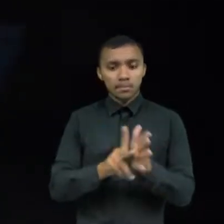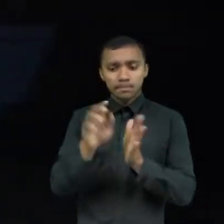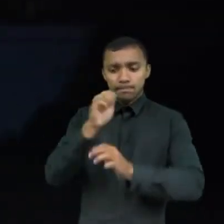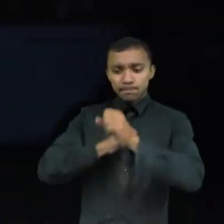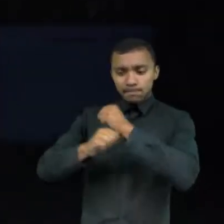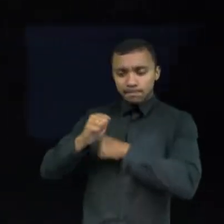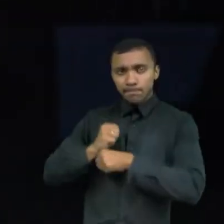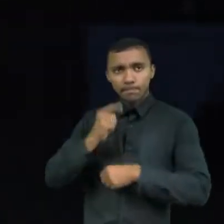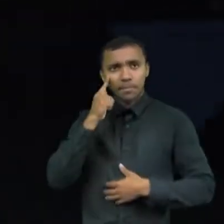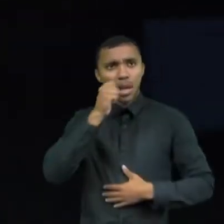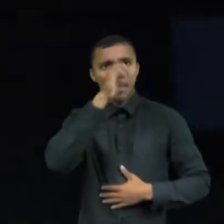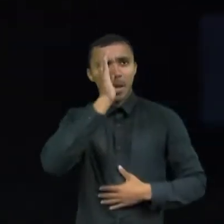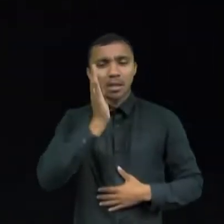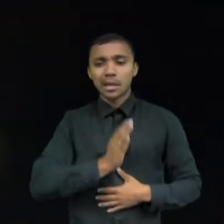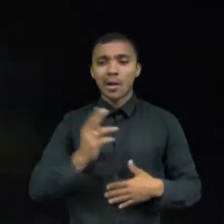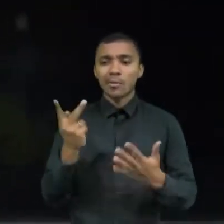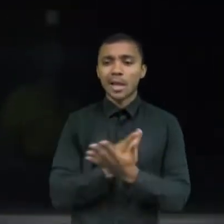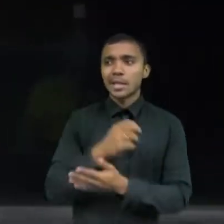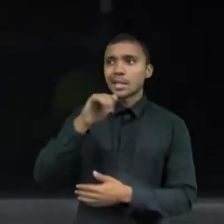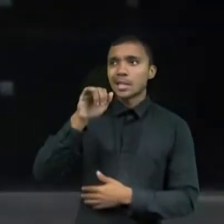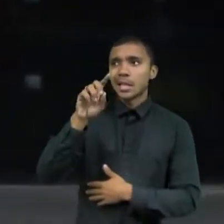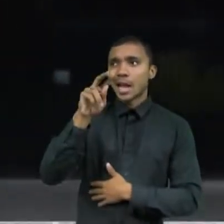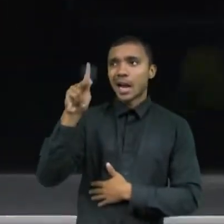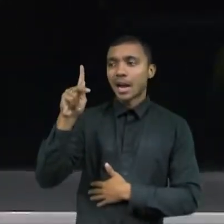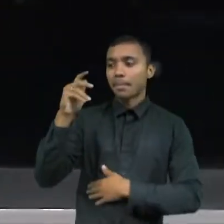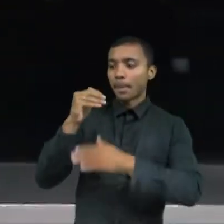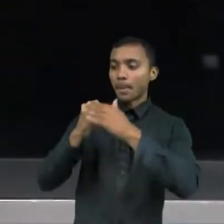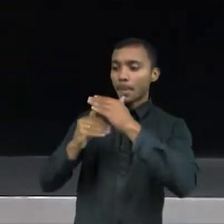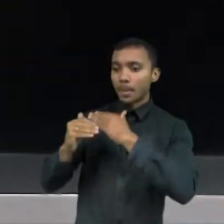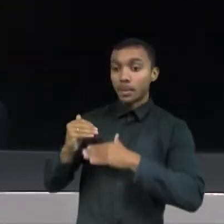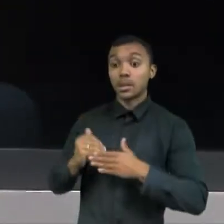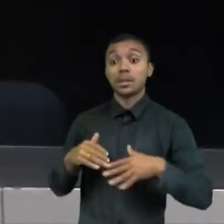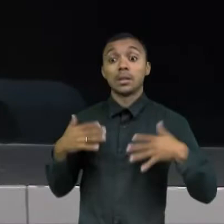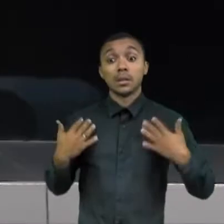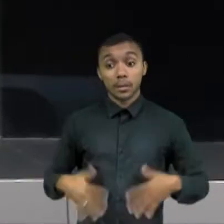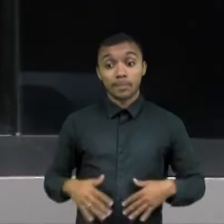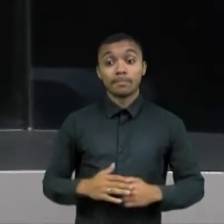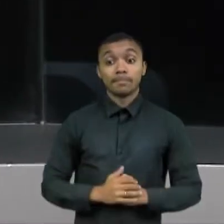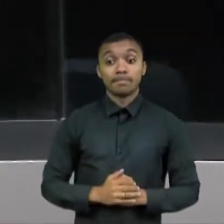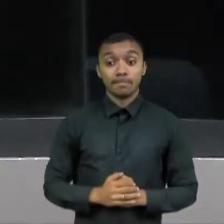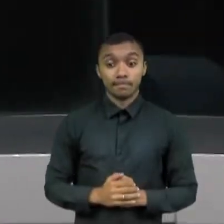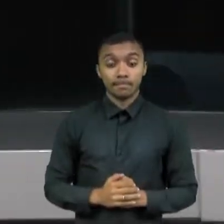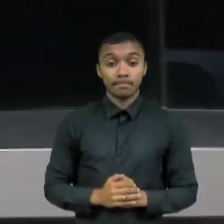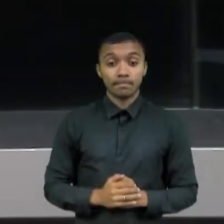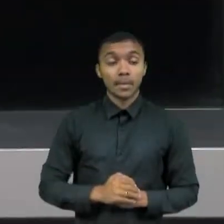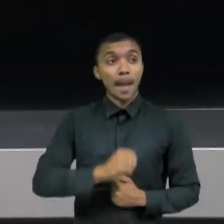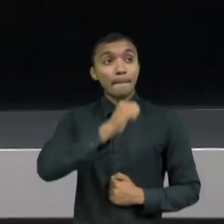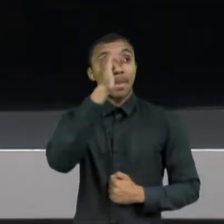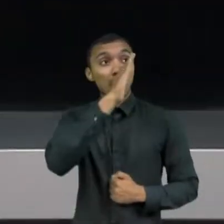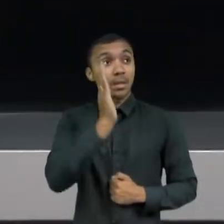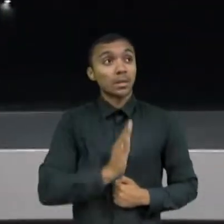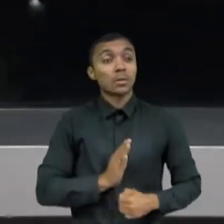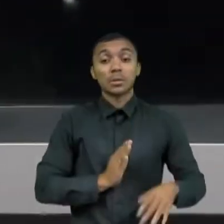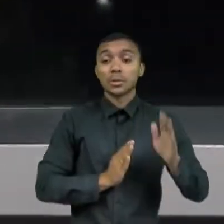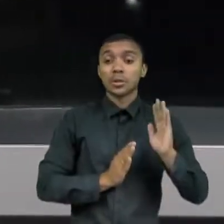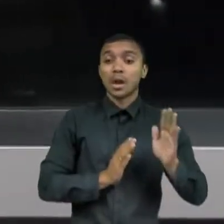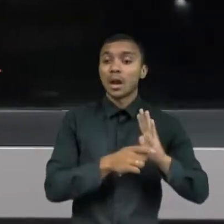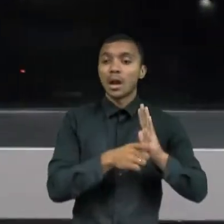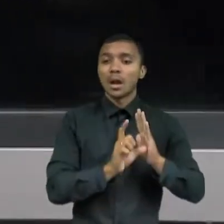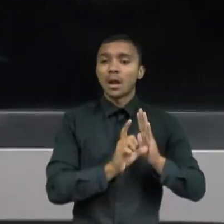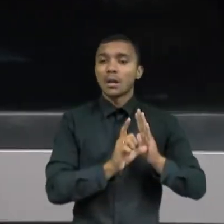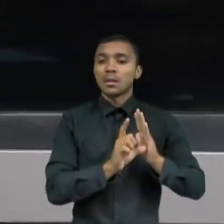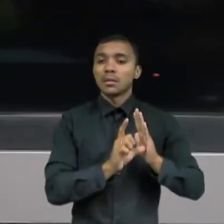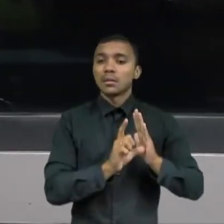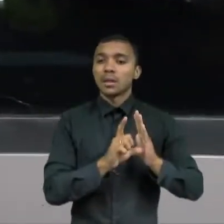país recuou no Índice de Desenvolvimento Humano, o IDH. O Brasil voltou ao nível que tinha